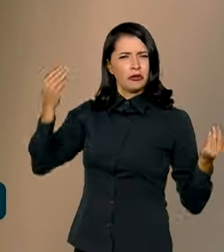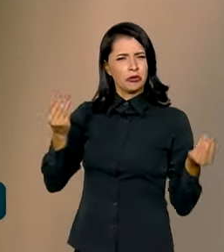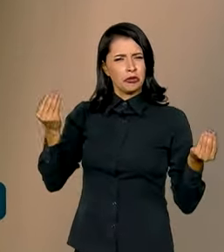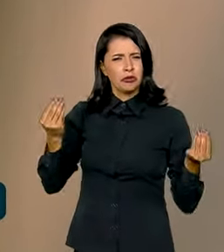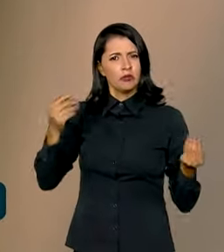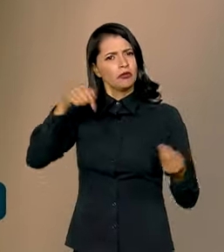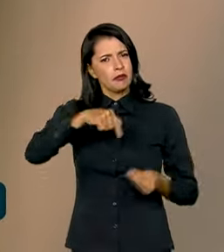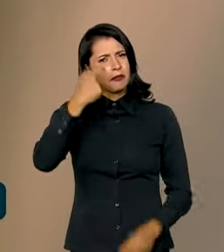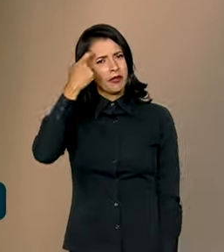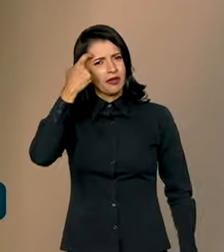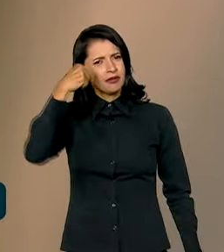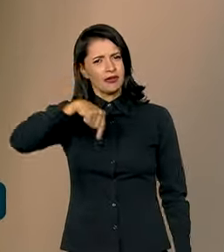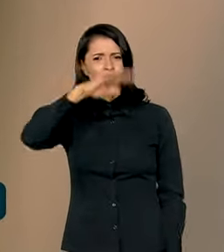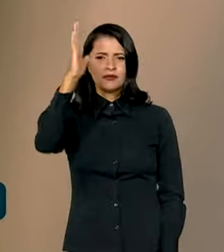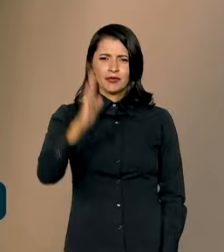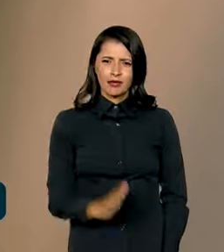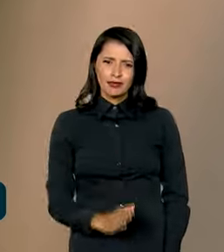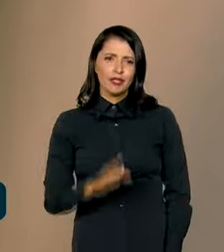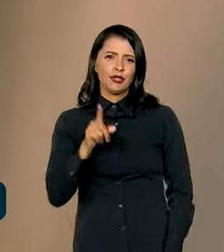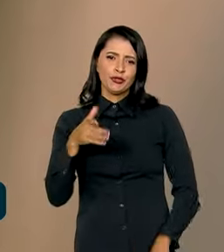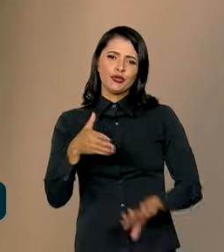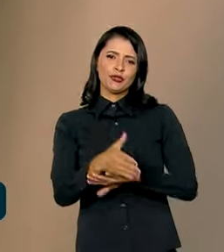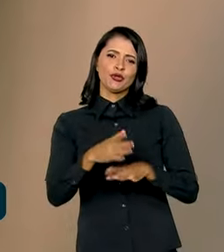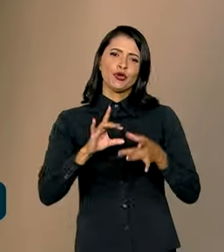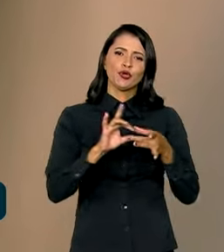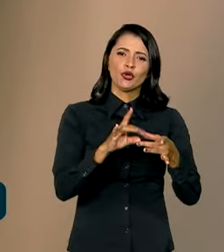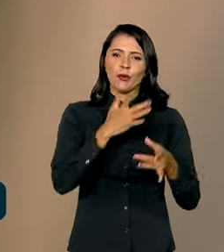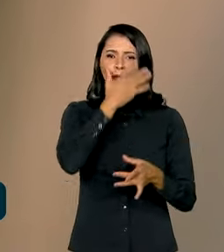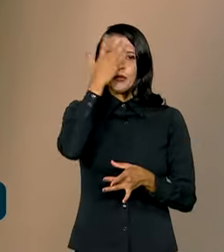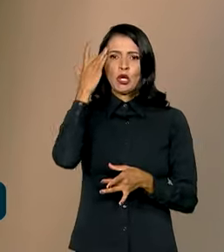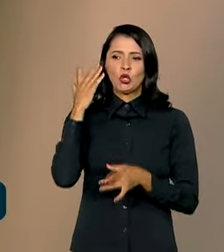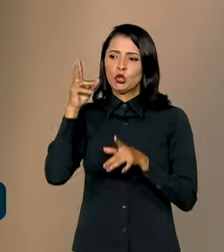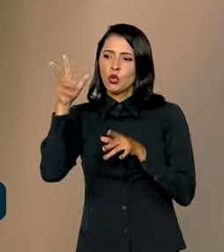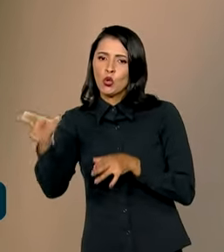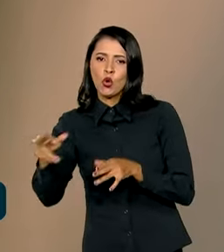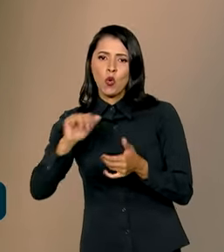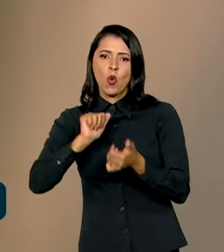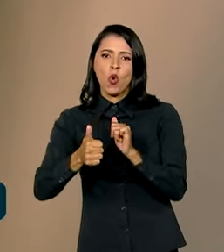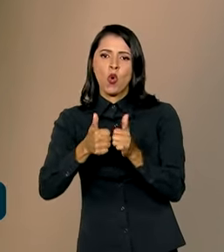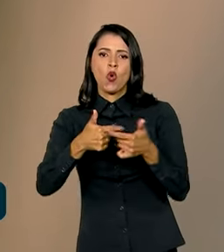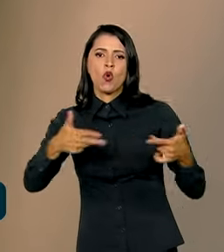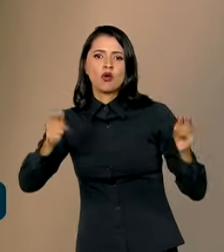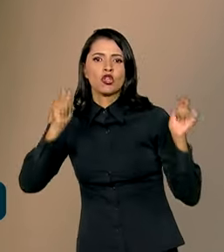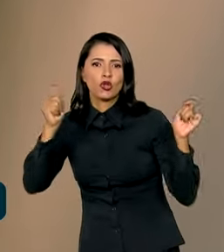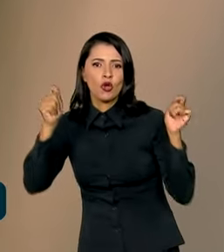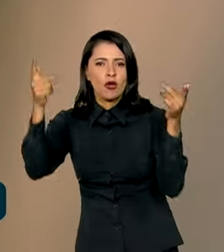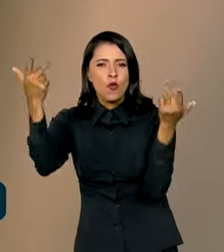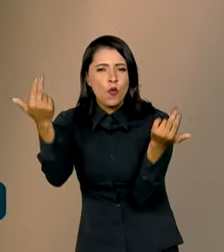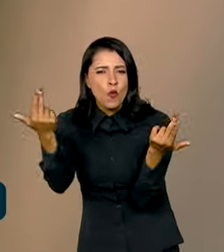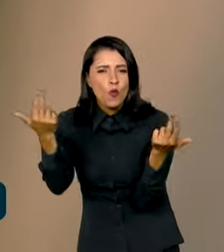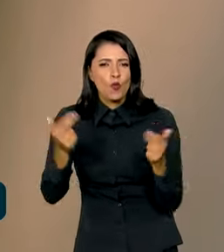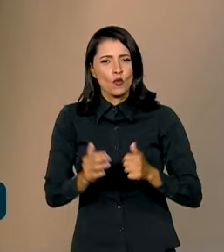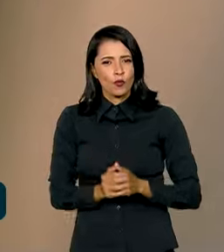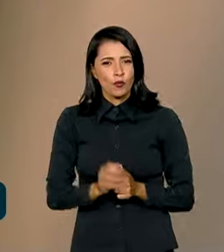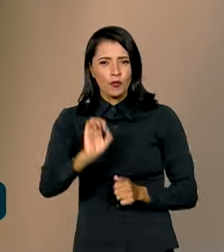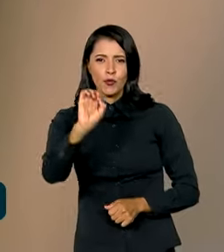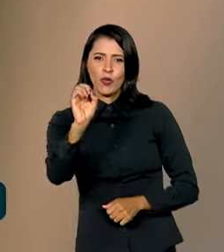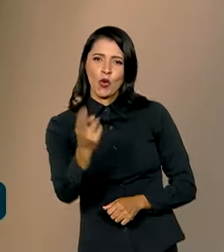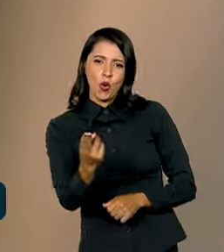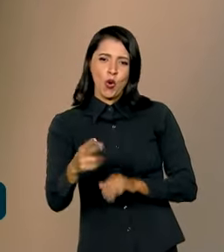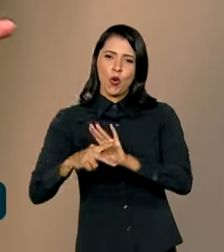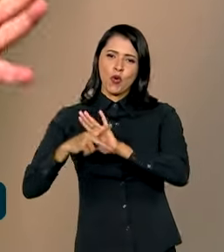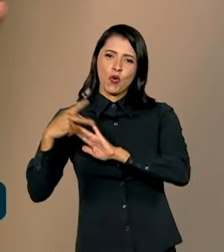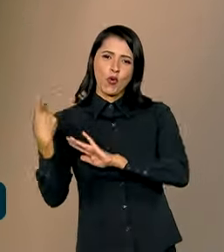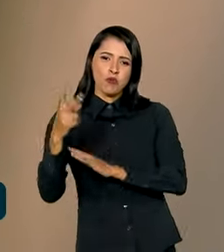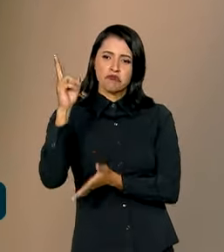se aqui no Brasil a gente fosse reunir só as pessoas que torcem para mesmo time que a gente. Ou que fizessem parte